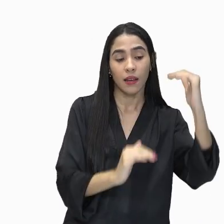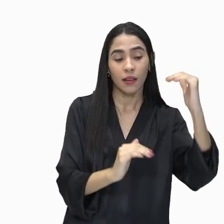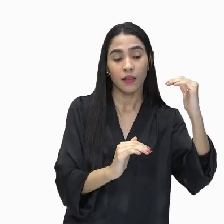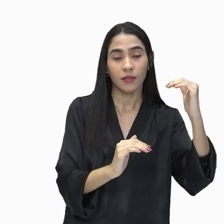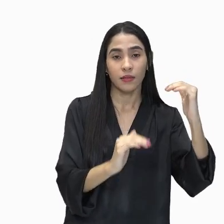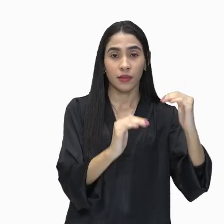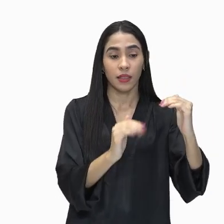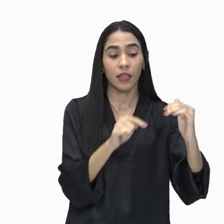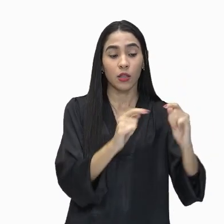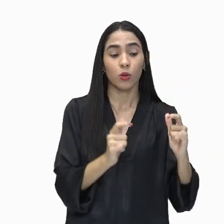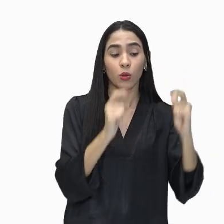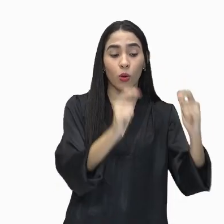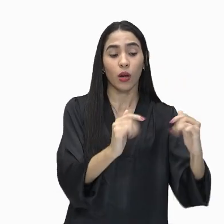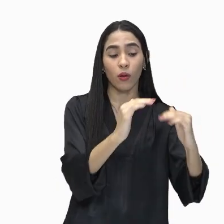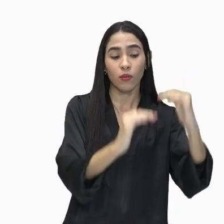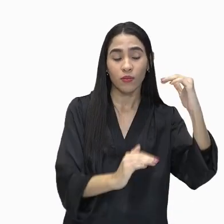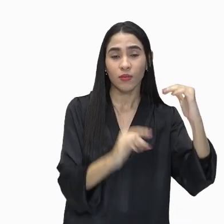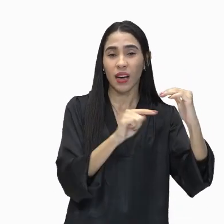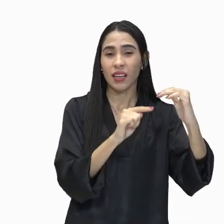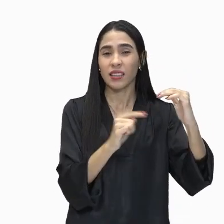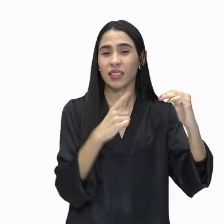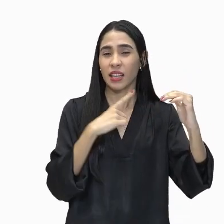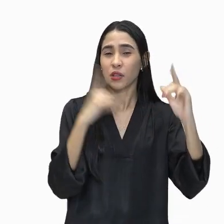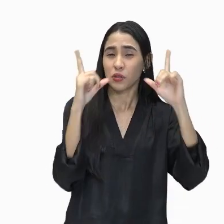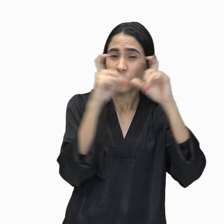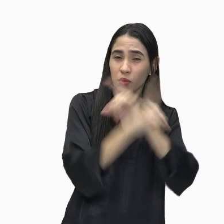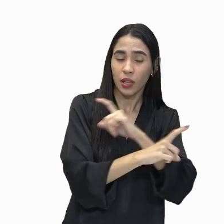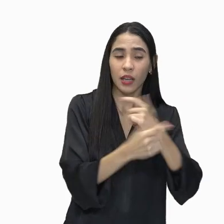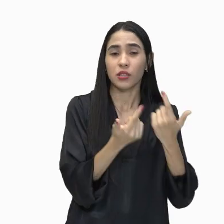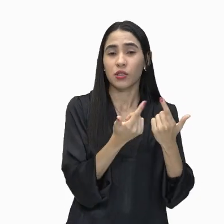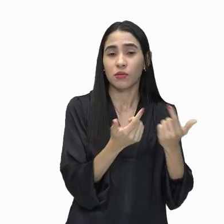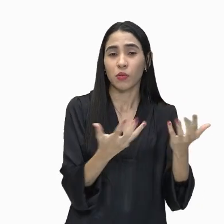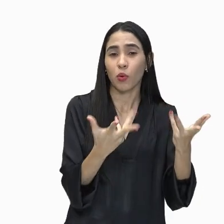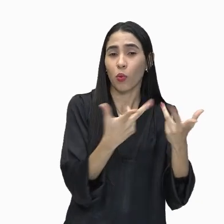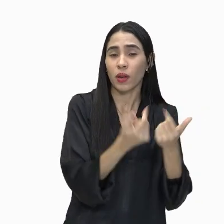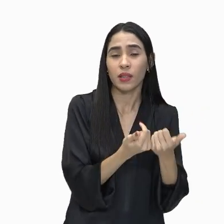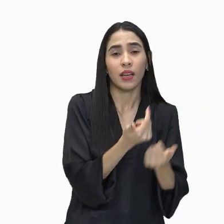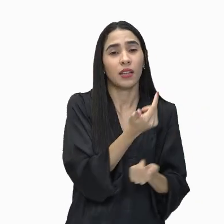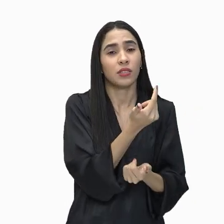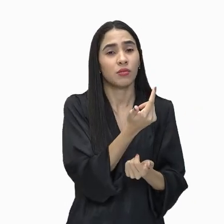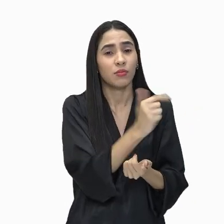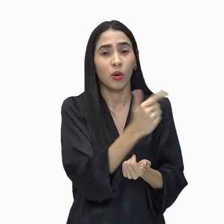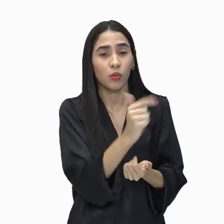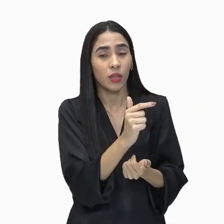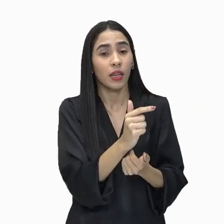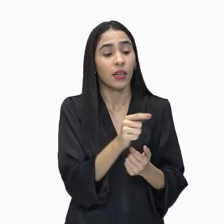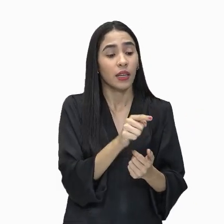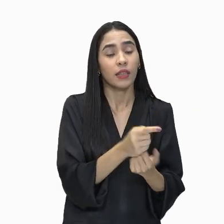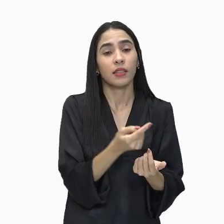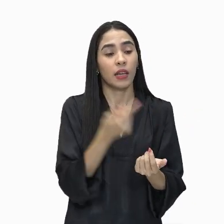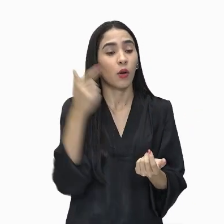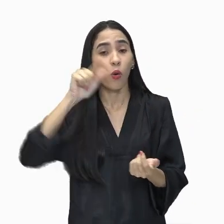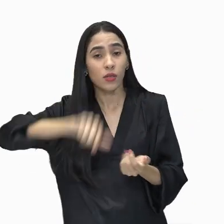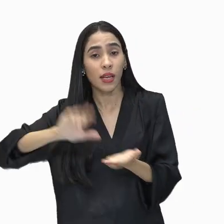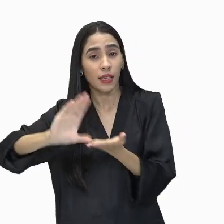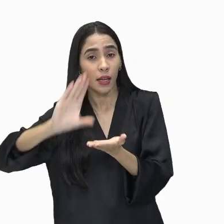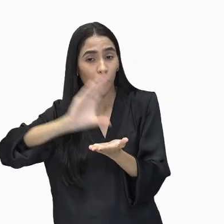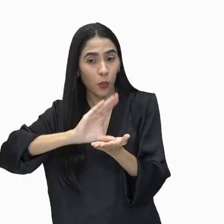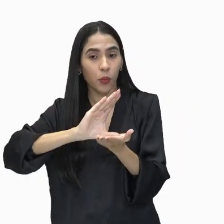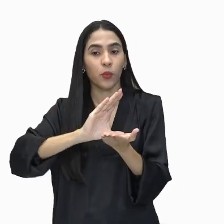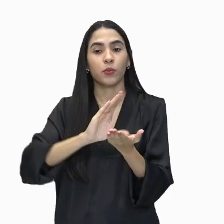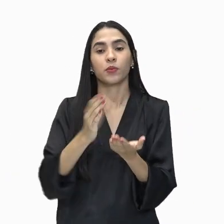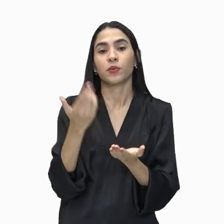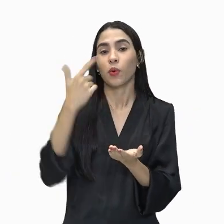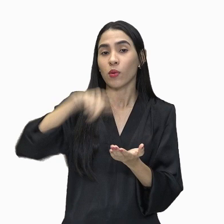de um espaço que não é favorável, que não tem qualidade de vida e adquire recursos, adquire